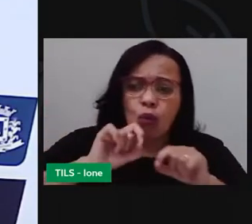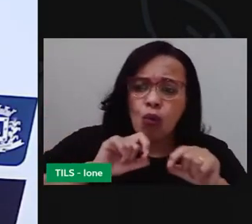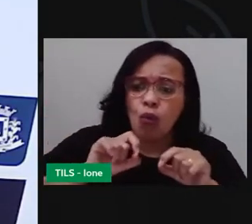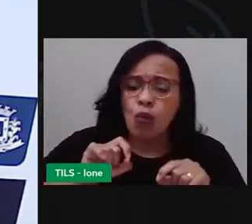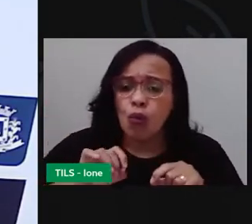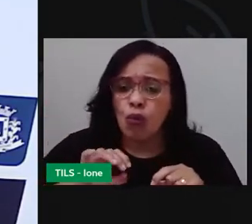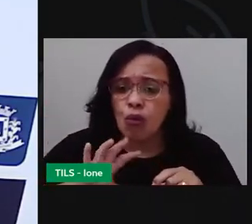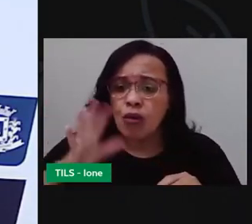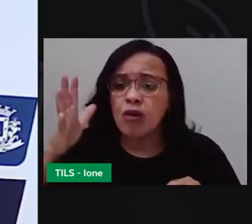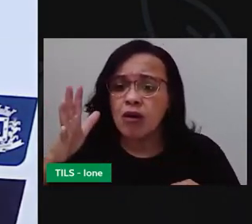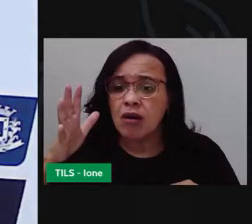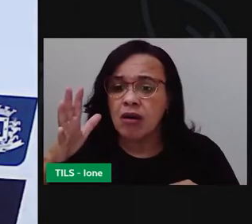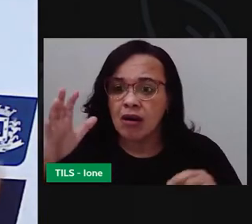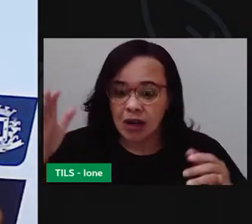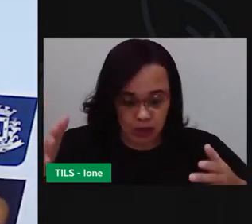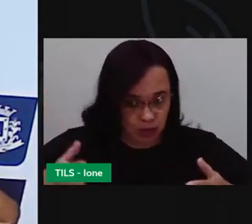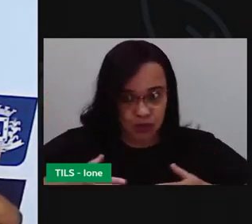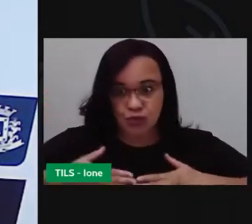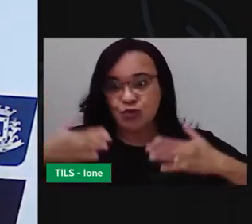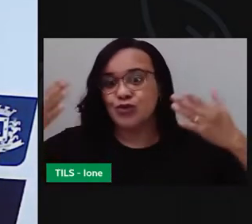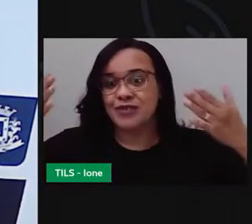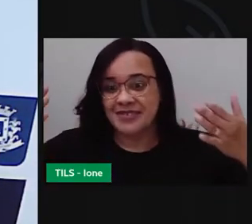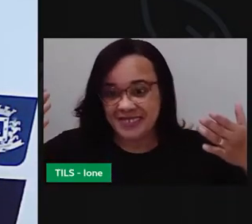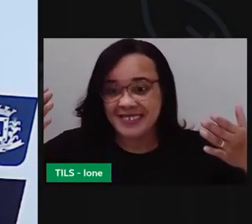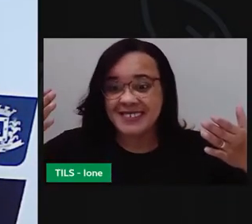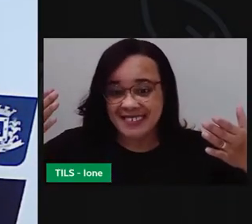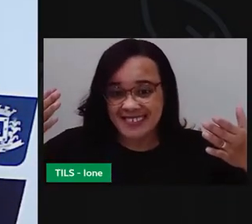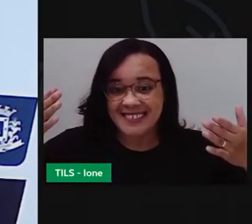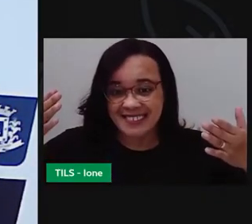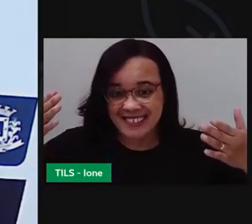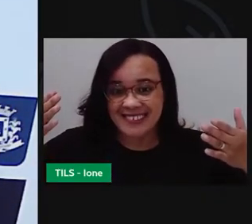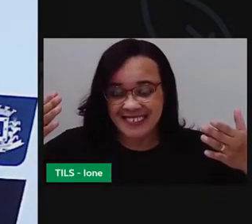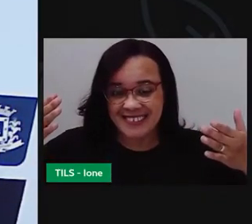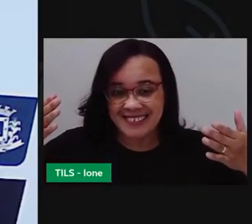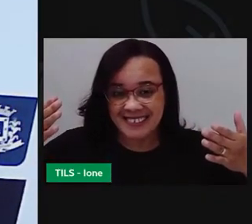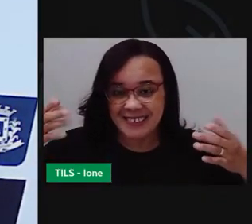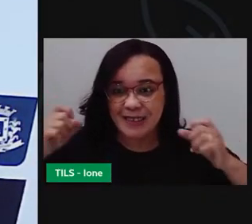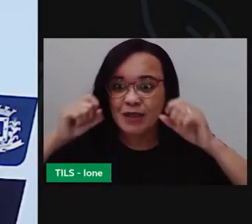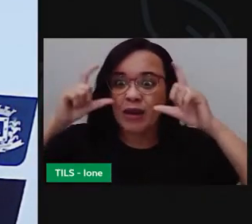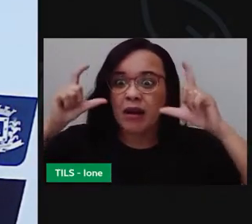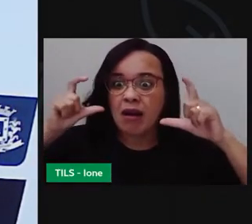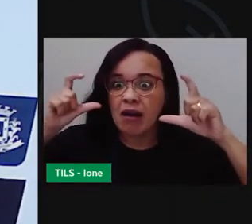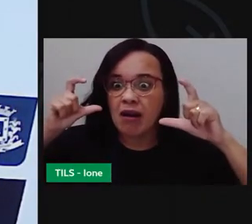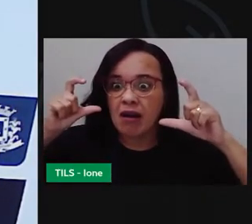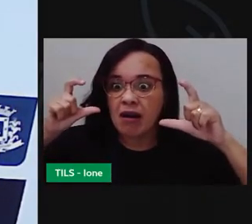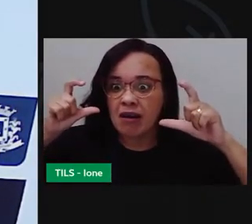Parece que ele se assustou e caiu com os olhos bem abertos.